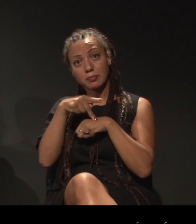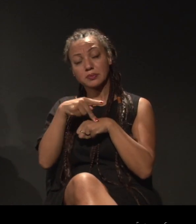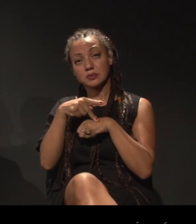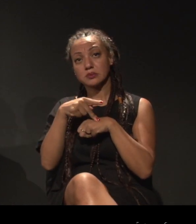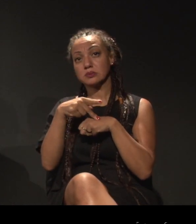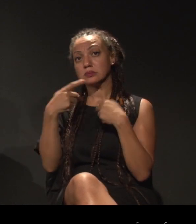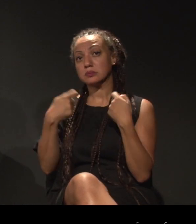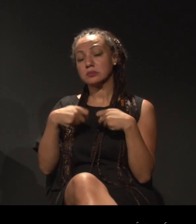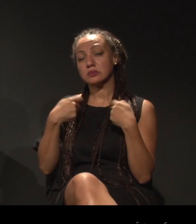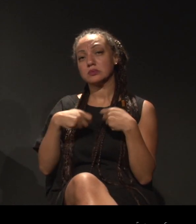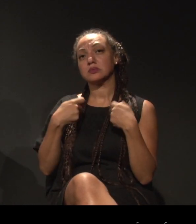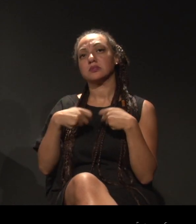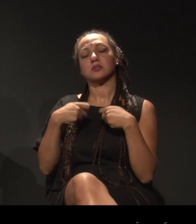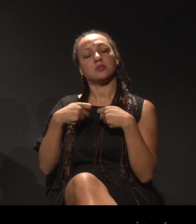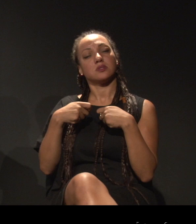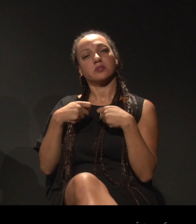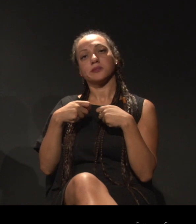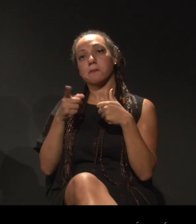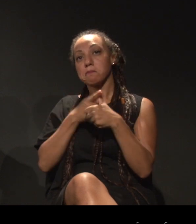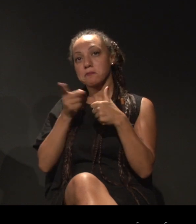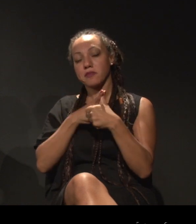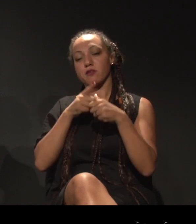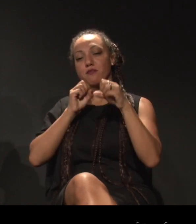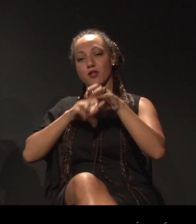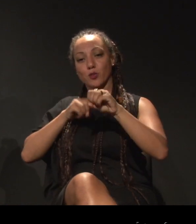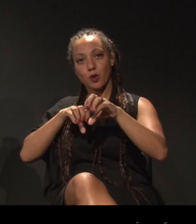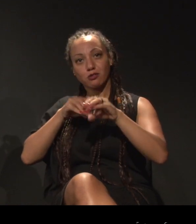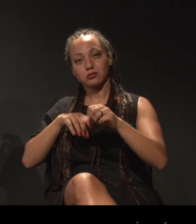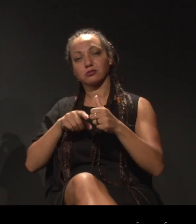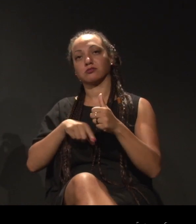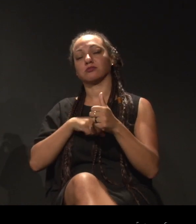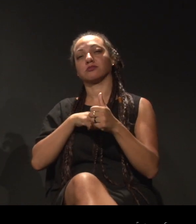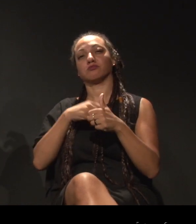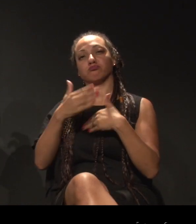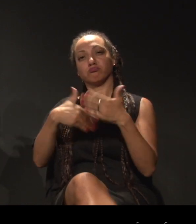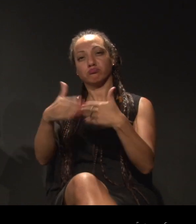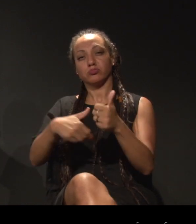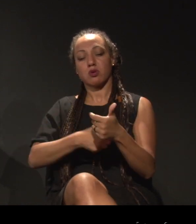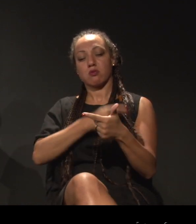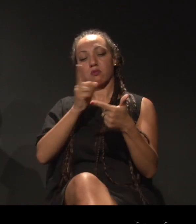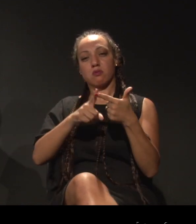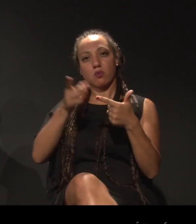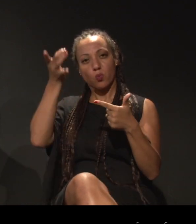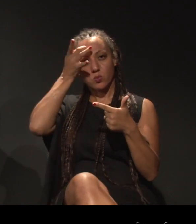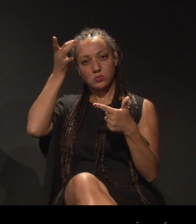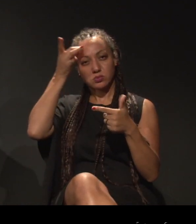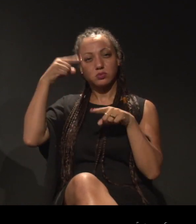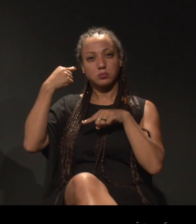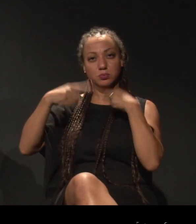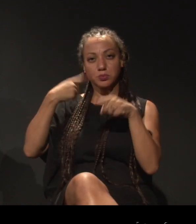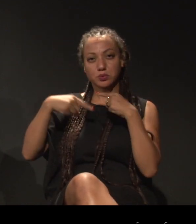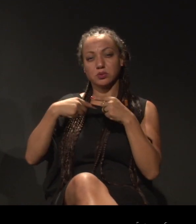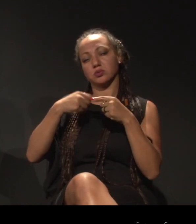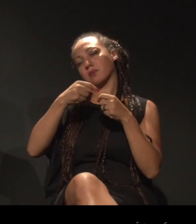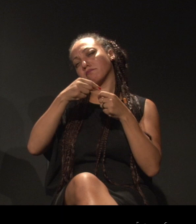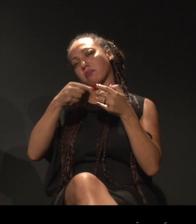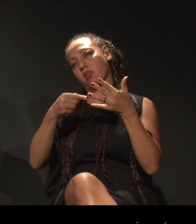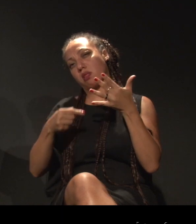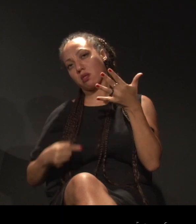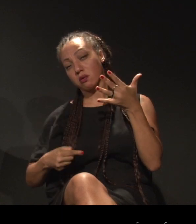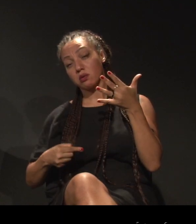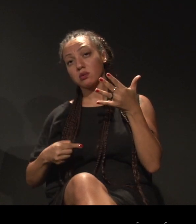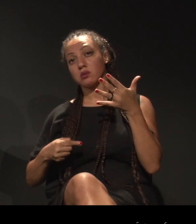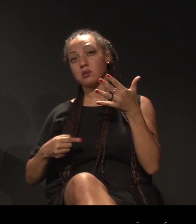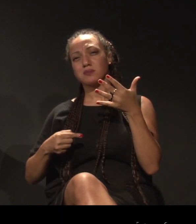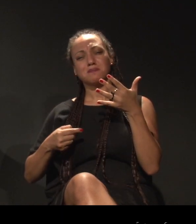aspectos, por processos educacionais, por processos de consciência política, por todos esses processos que